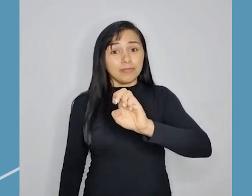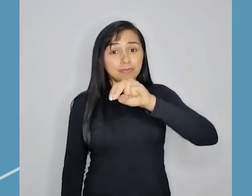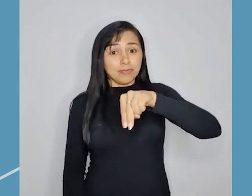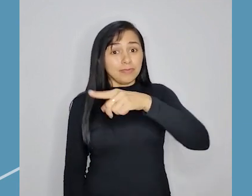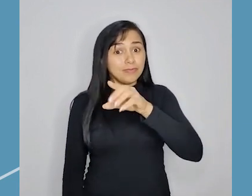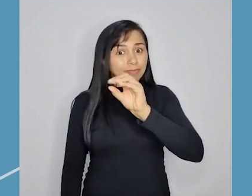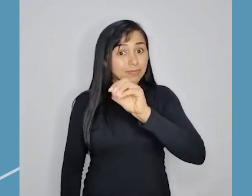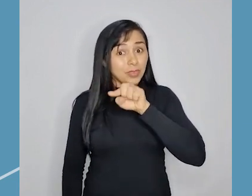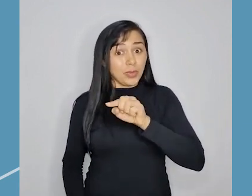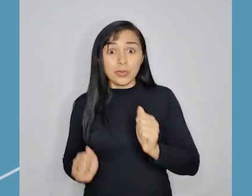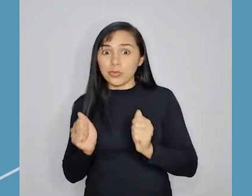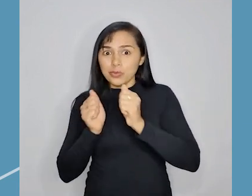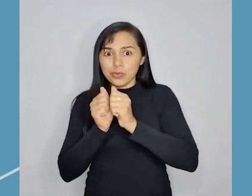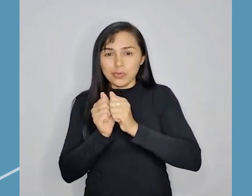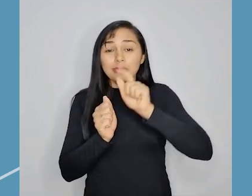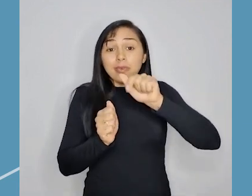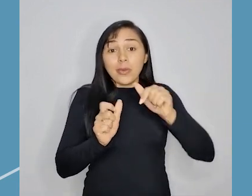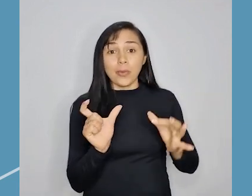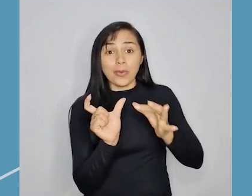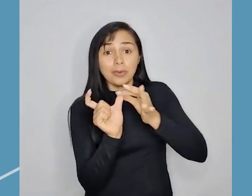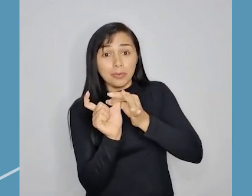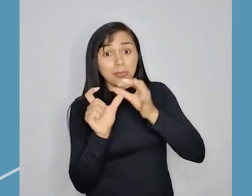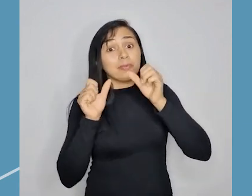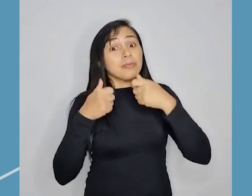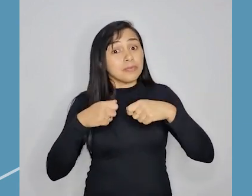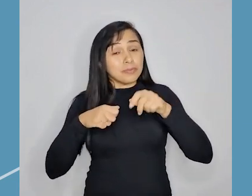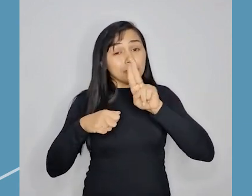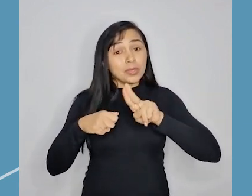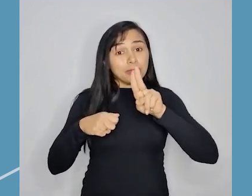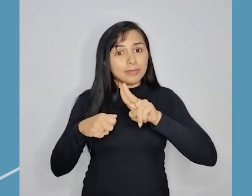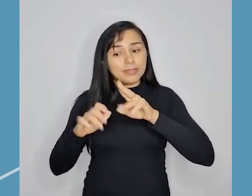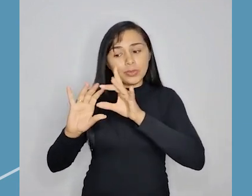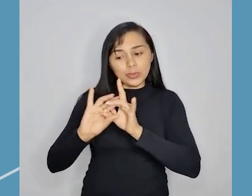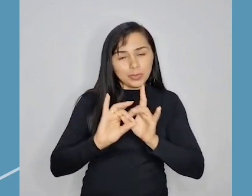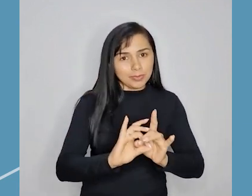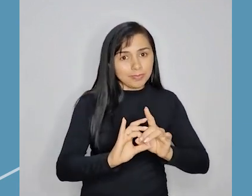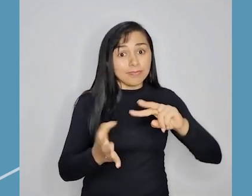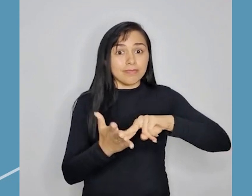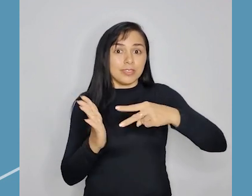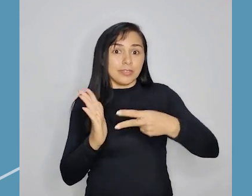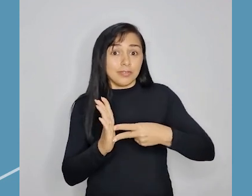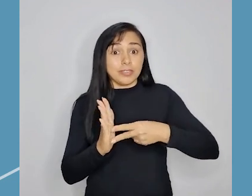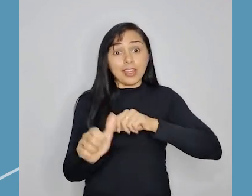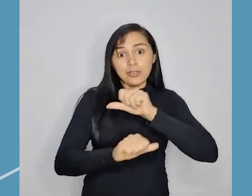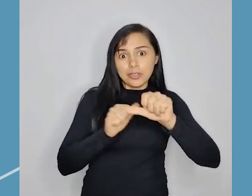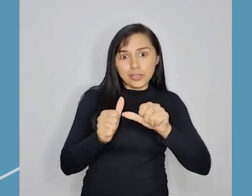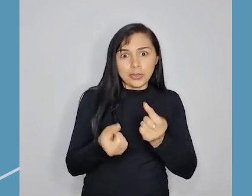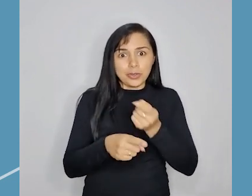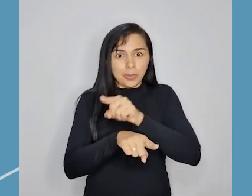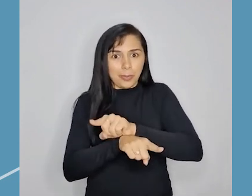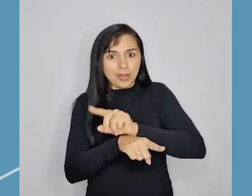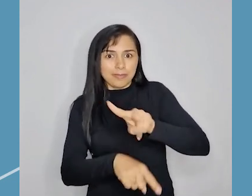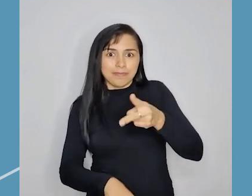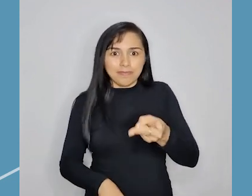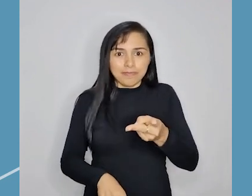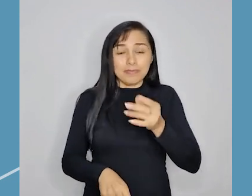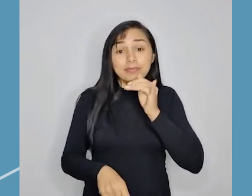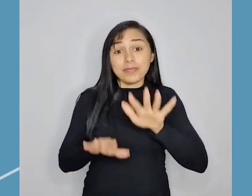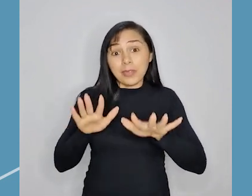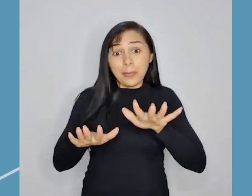é uma conjunção e pode ser usada em contextos para indicar alternância ou oposição.